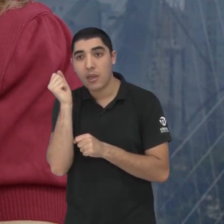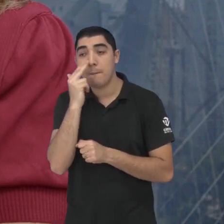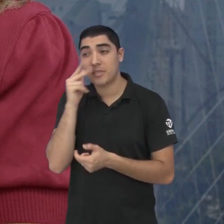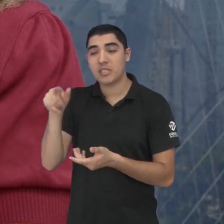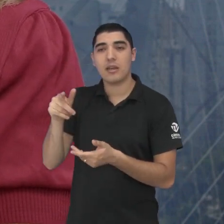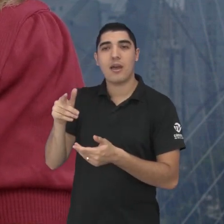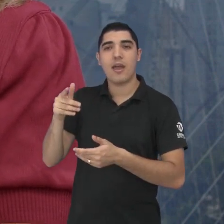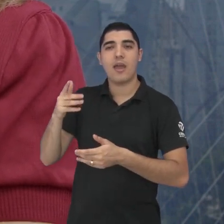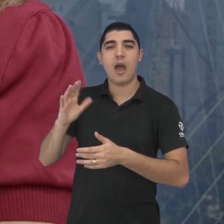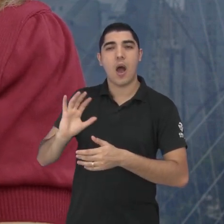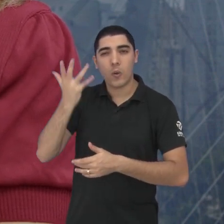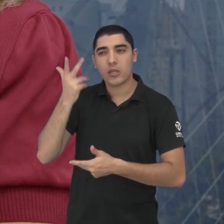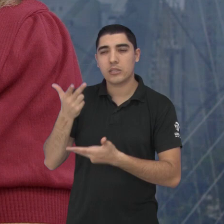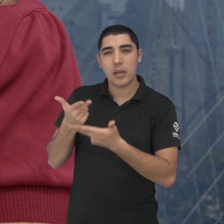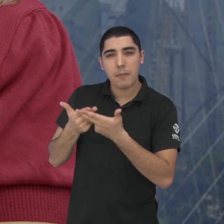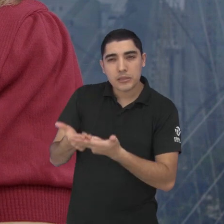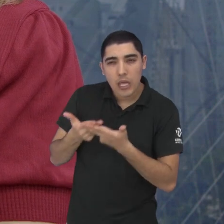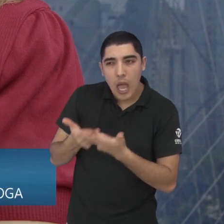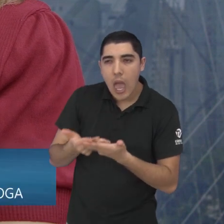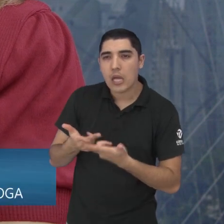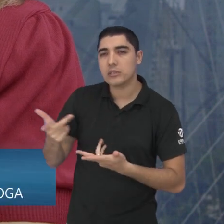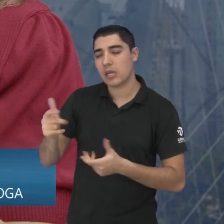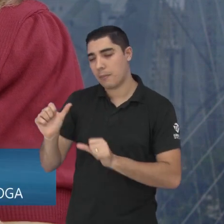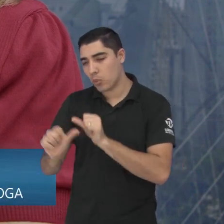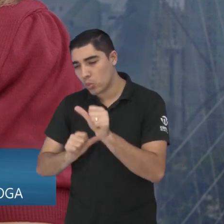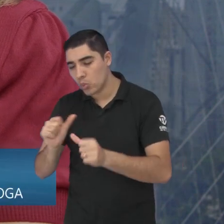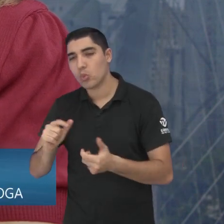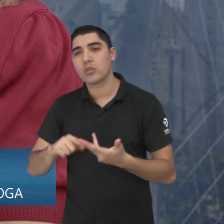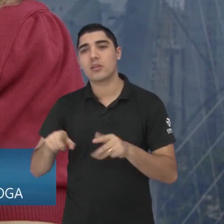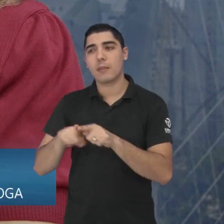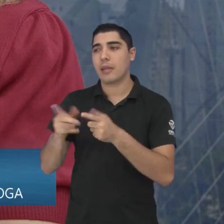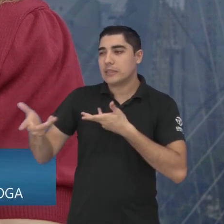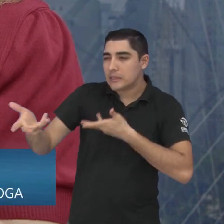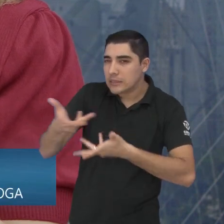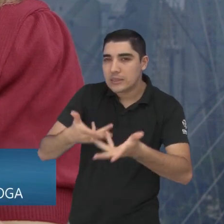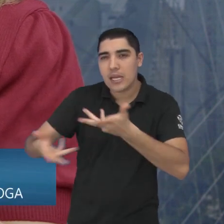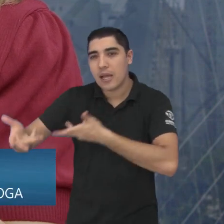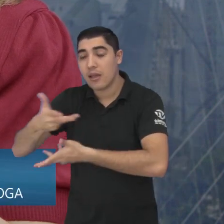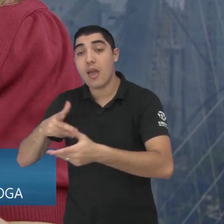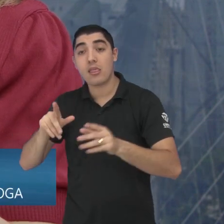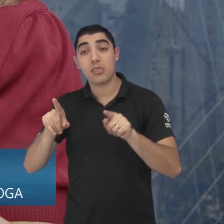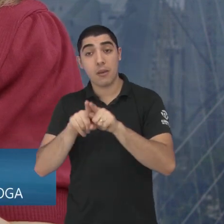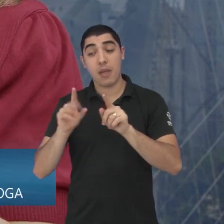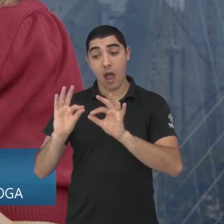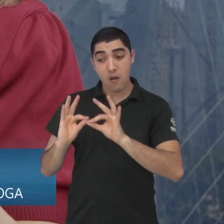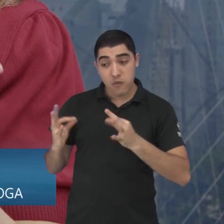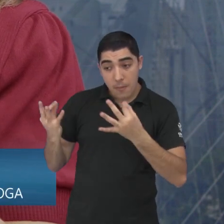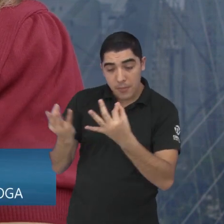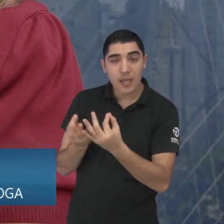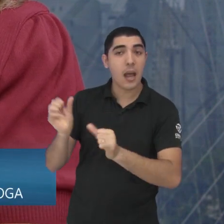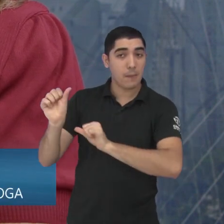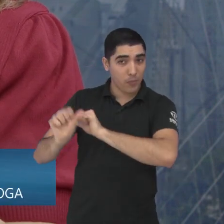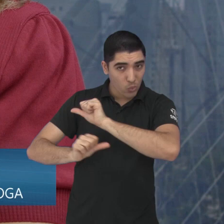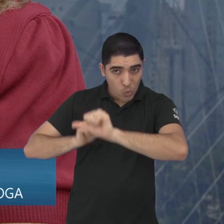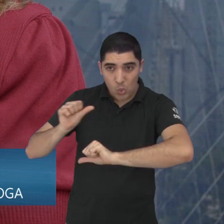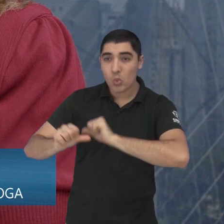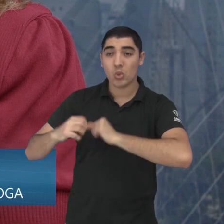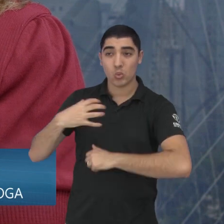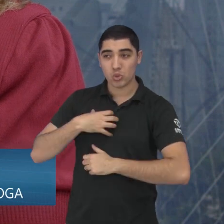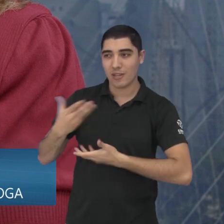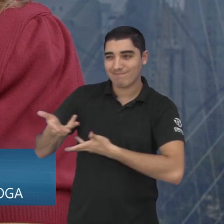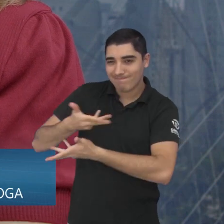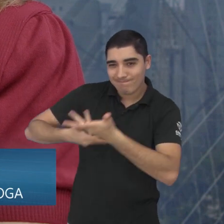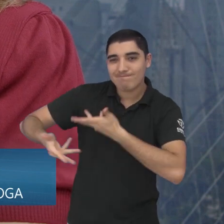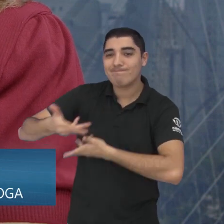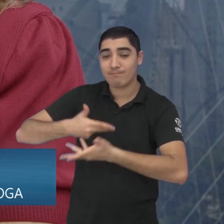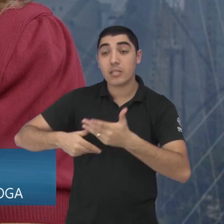impacta na paciência, na qualidade da interação, na qualidade da relação da família como um